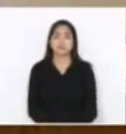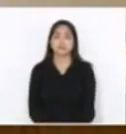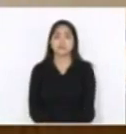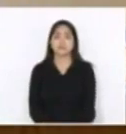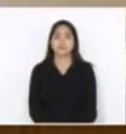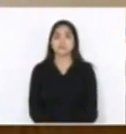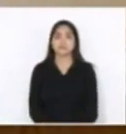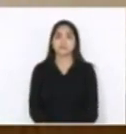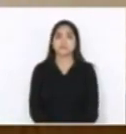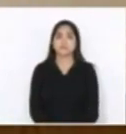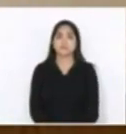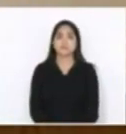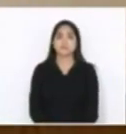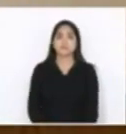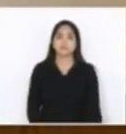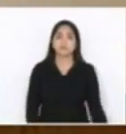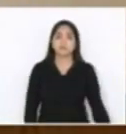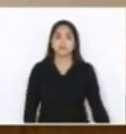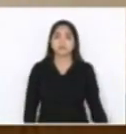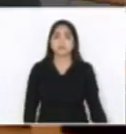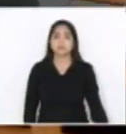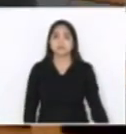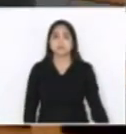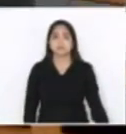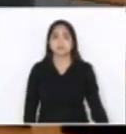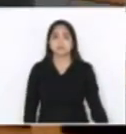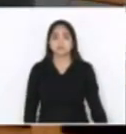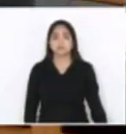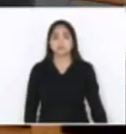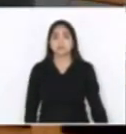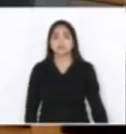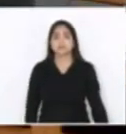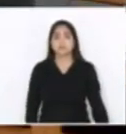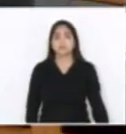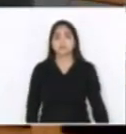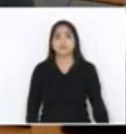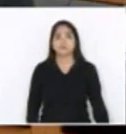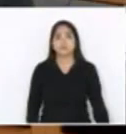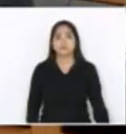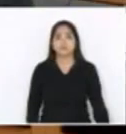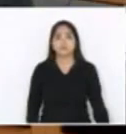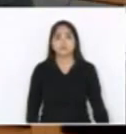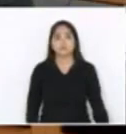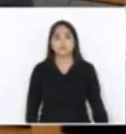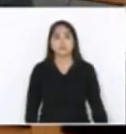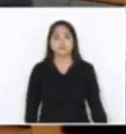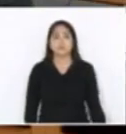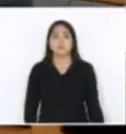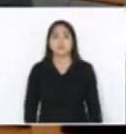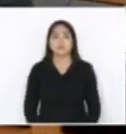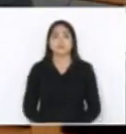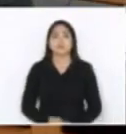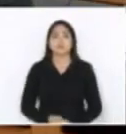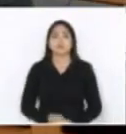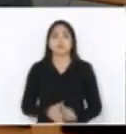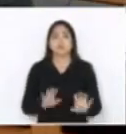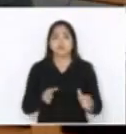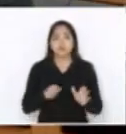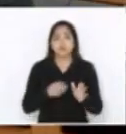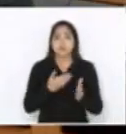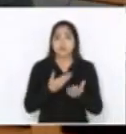Deputado José Milton, chefe, você tem a palavra. Presidente, apenas para... Nós estudamos